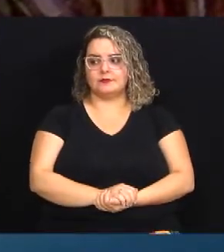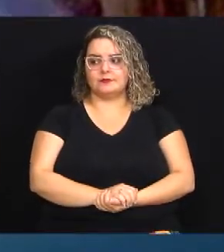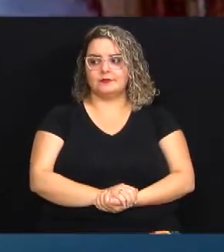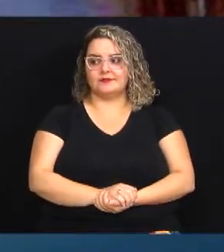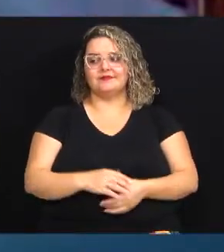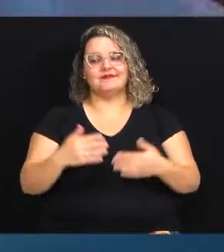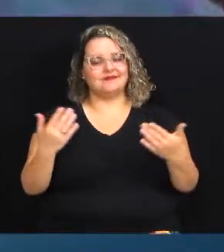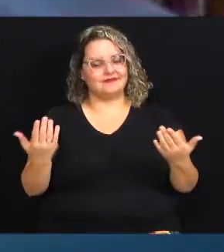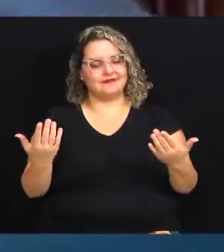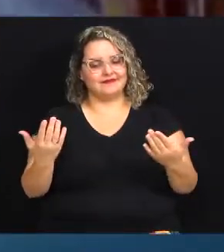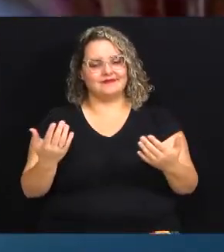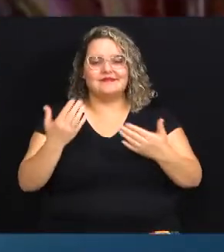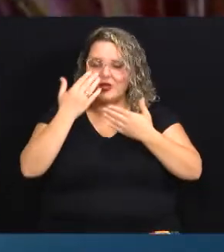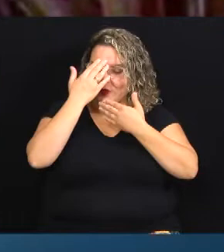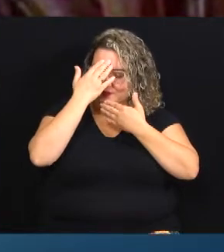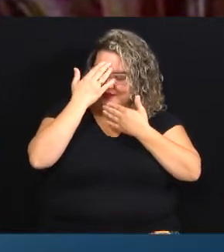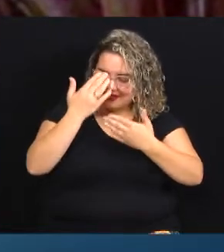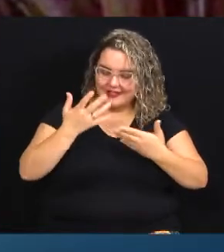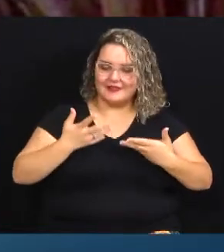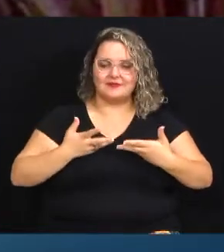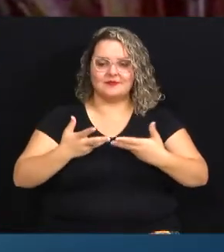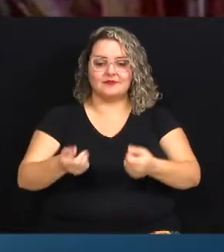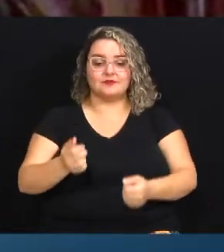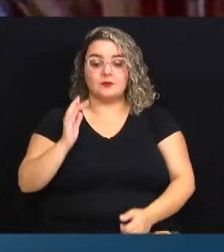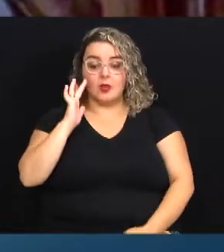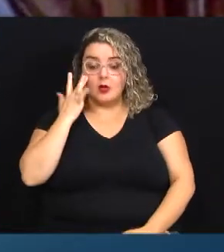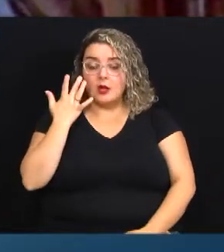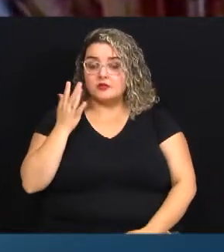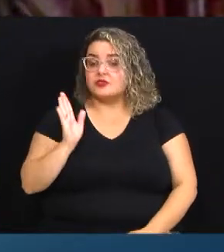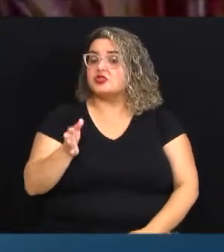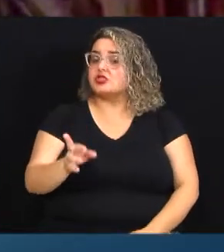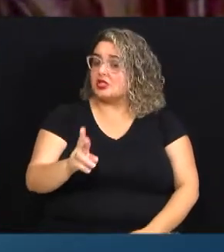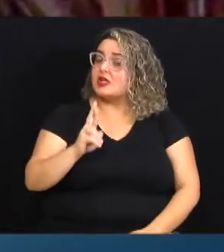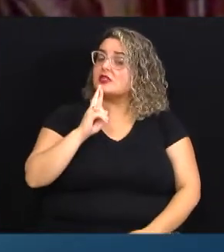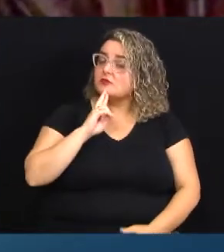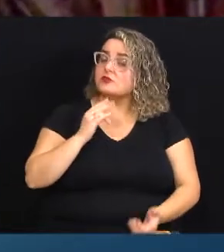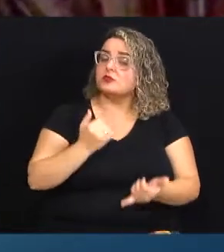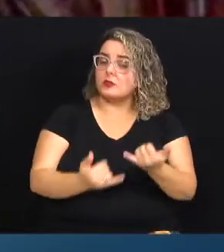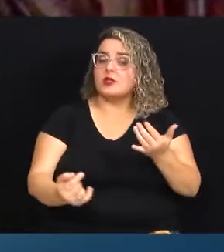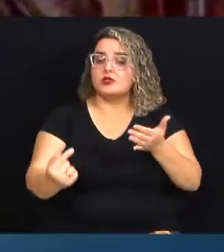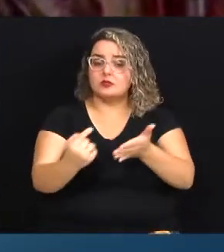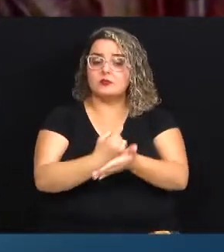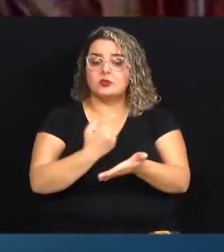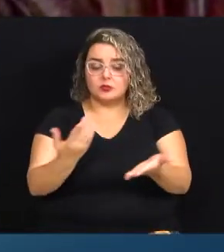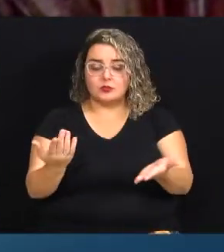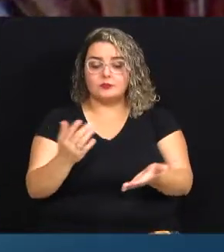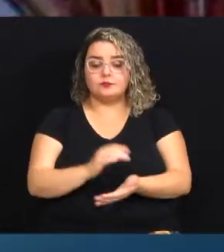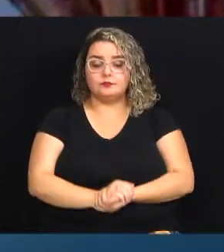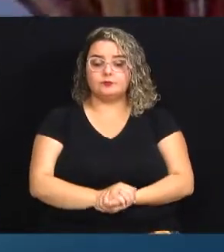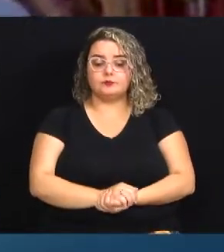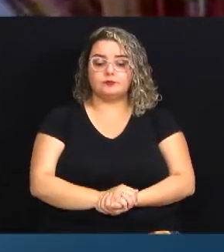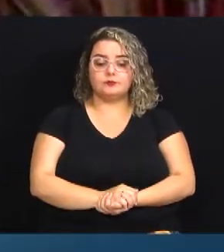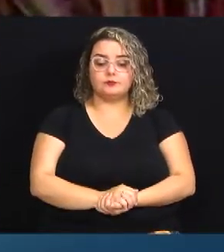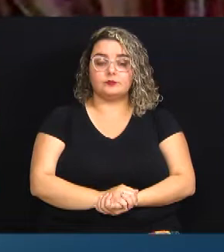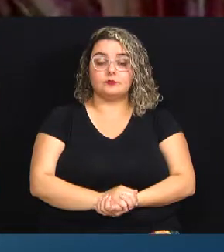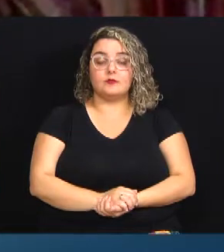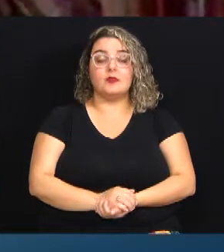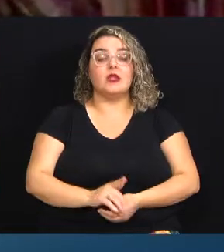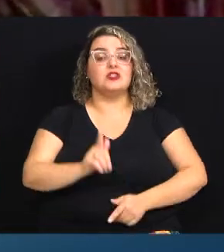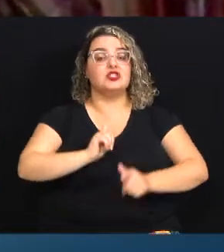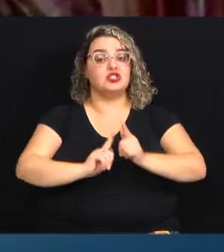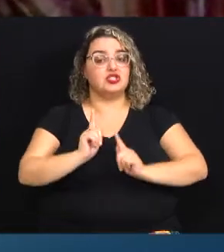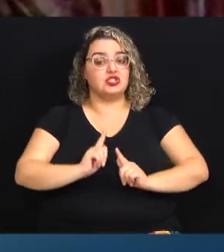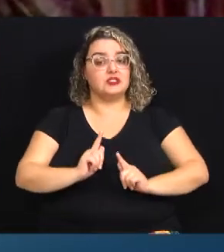Bom, muito obrigado pelo convite. Eu acho que você já respondeu em parte a pergunta, não é? Trata-se de autogestão.